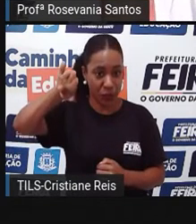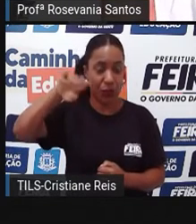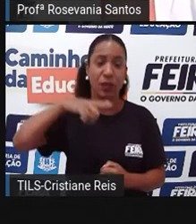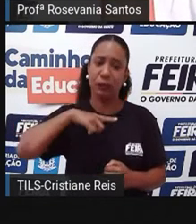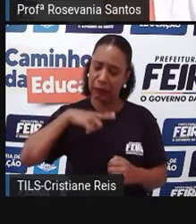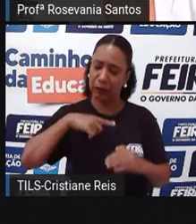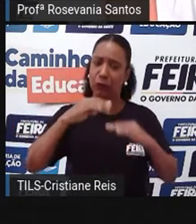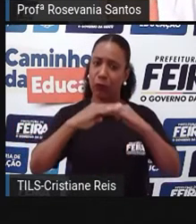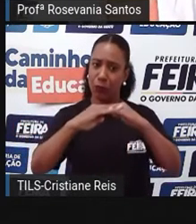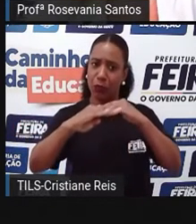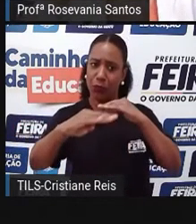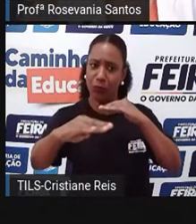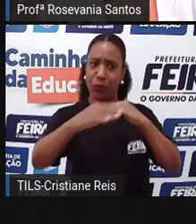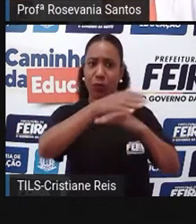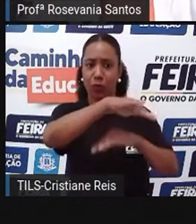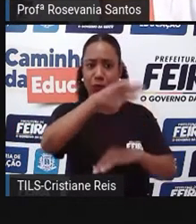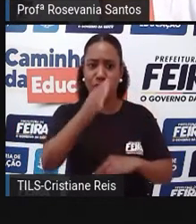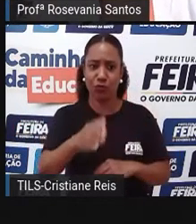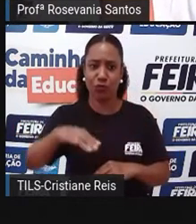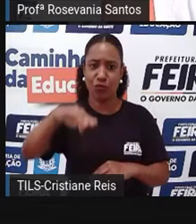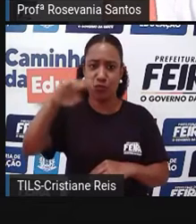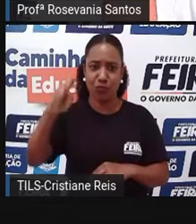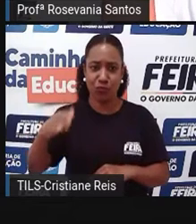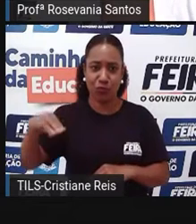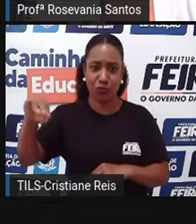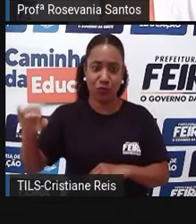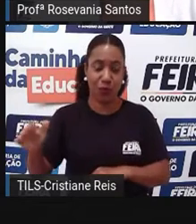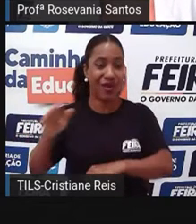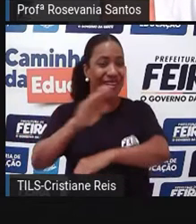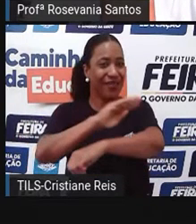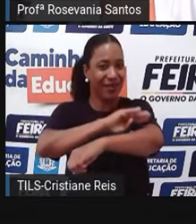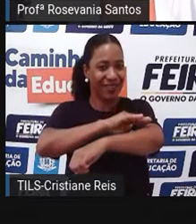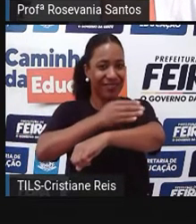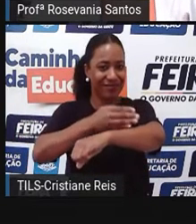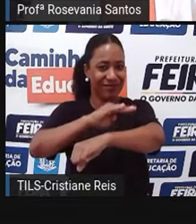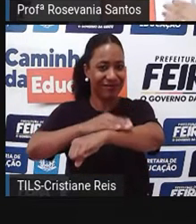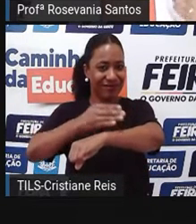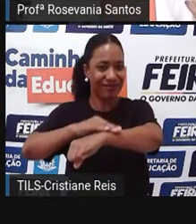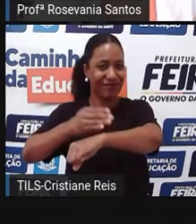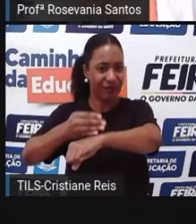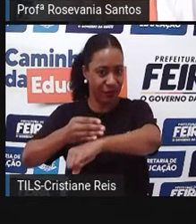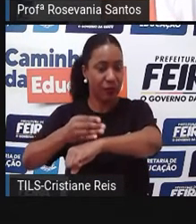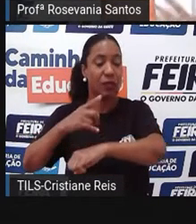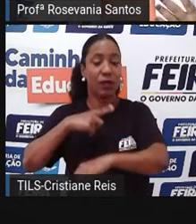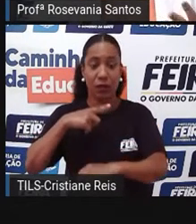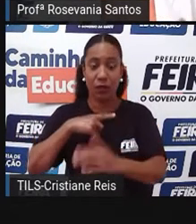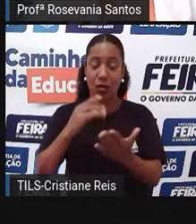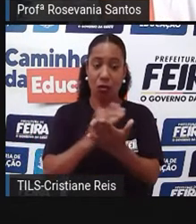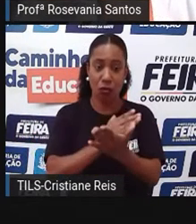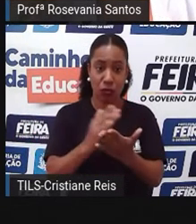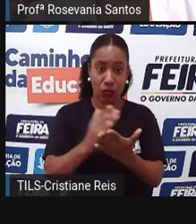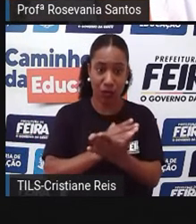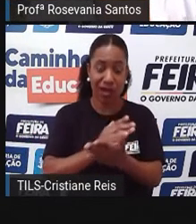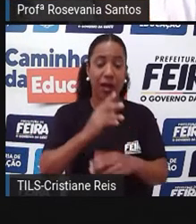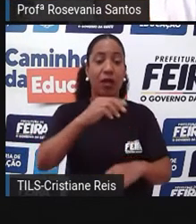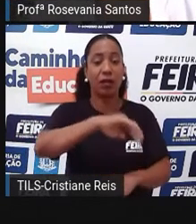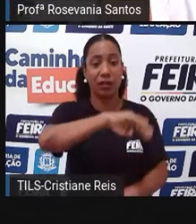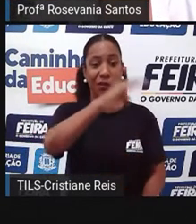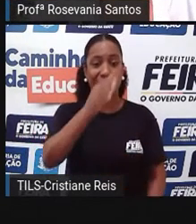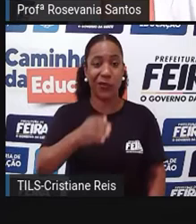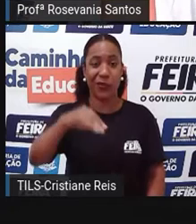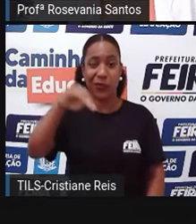baixos, porque ele forma o modelado da Terra, né, ora, com locais com montanhas, locais com